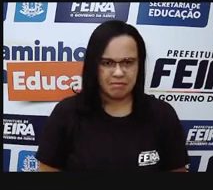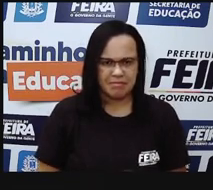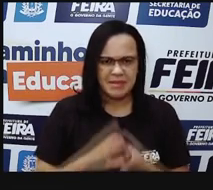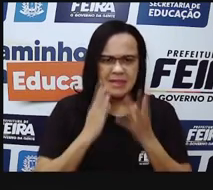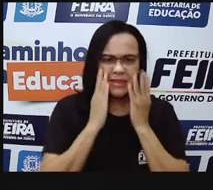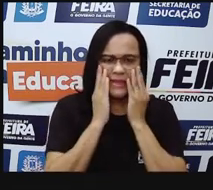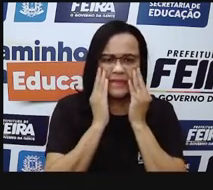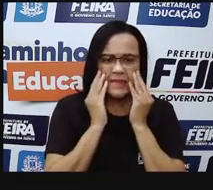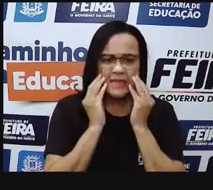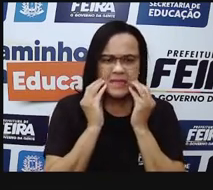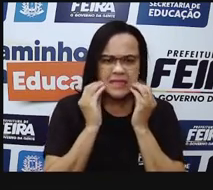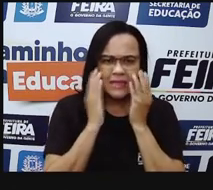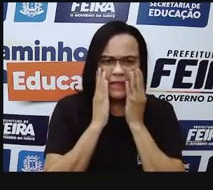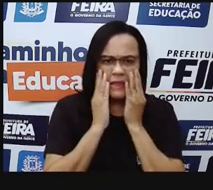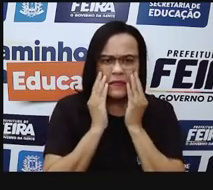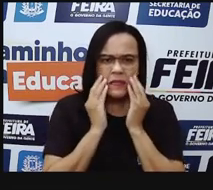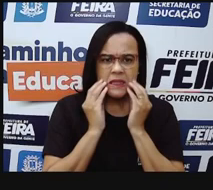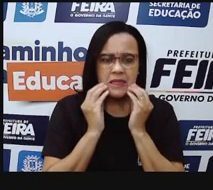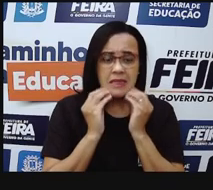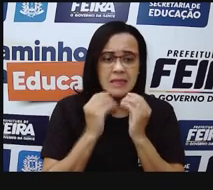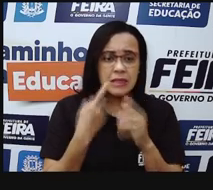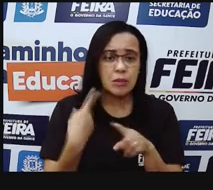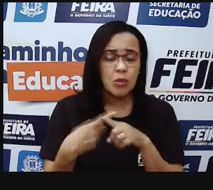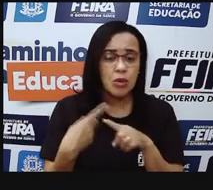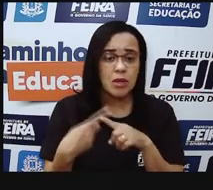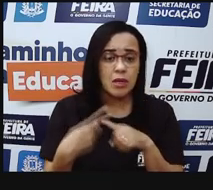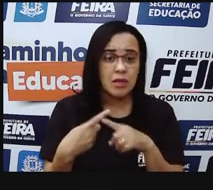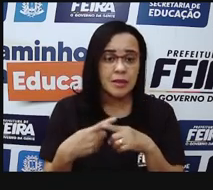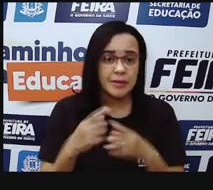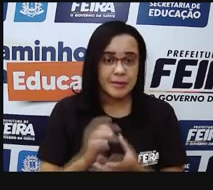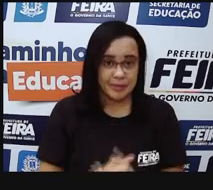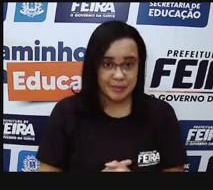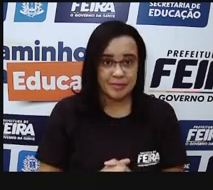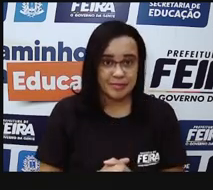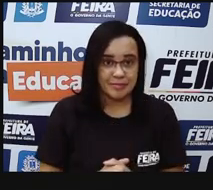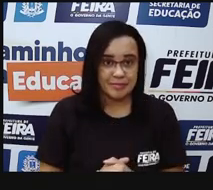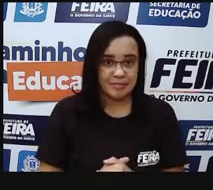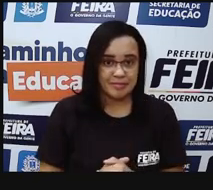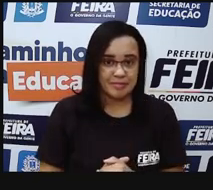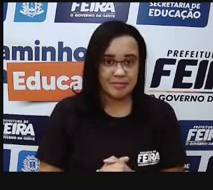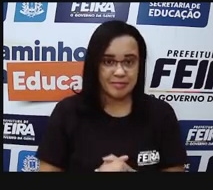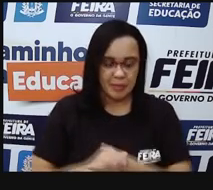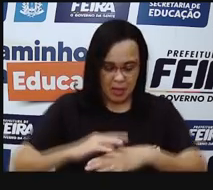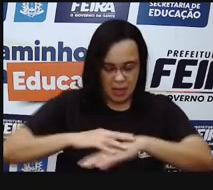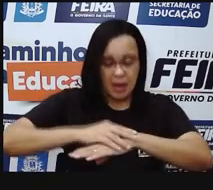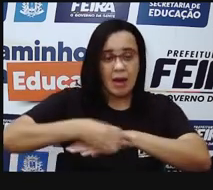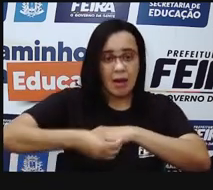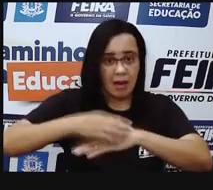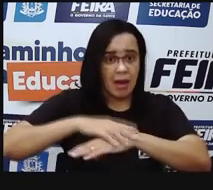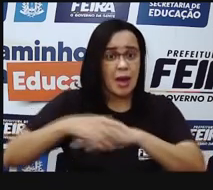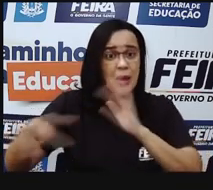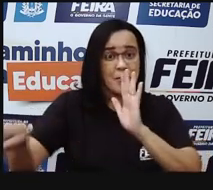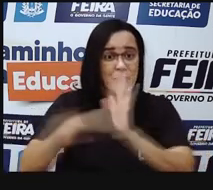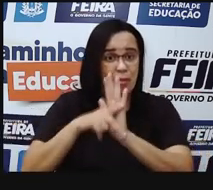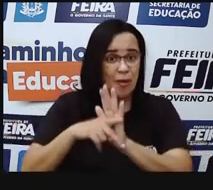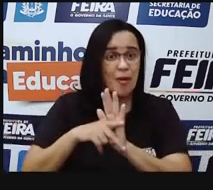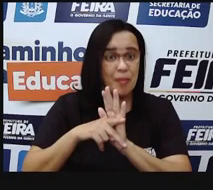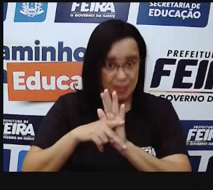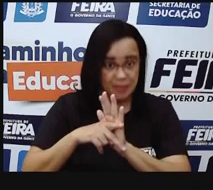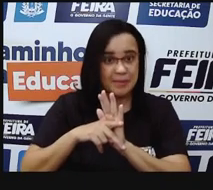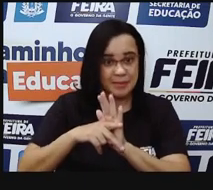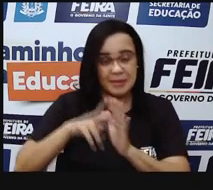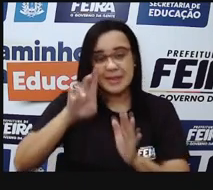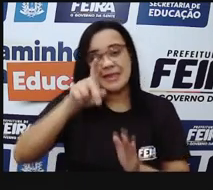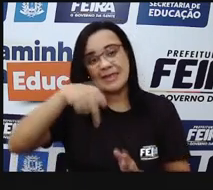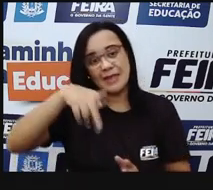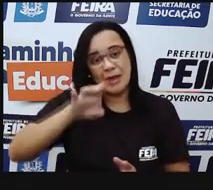depois, sai sangue? Não. Por quê? Porque é uma característica dessa camada da nossa pele, a epiderme. Ela não